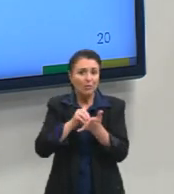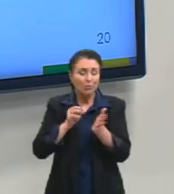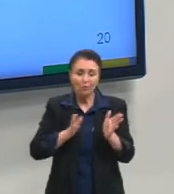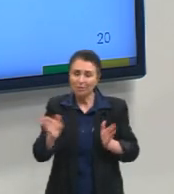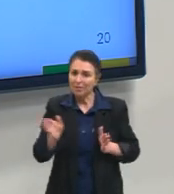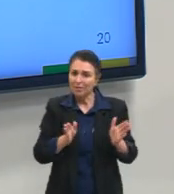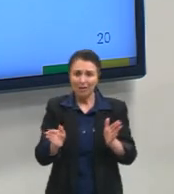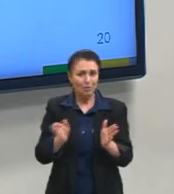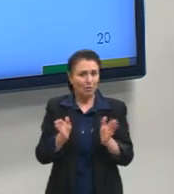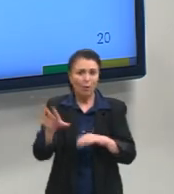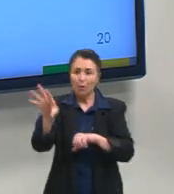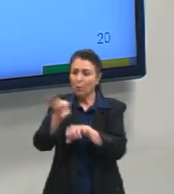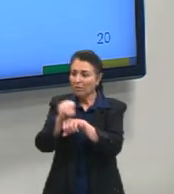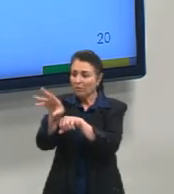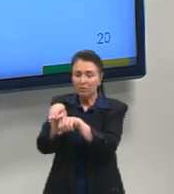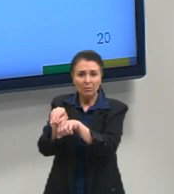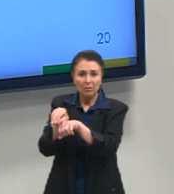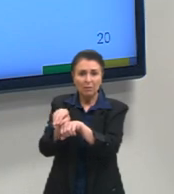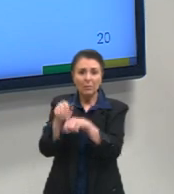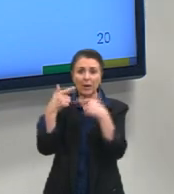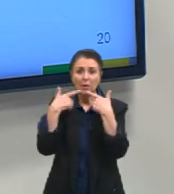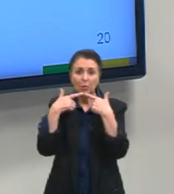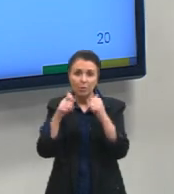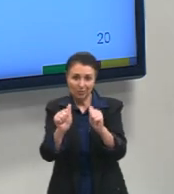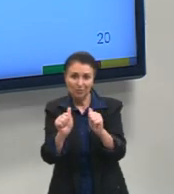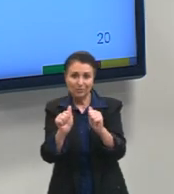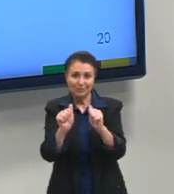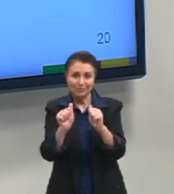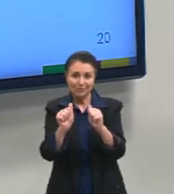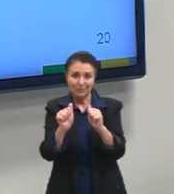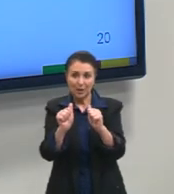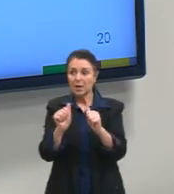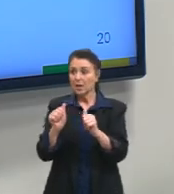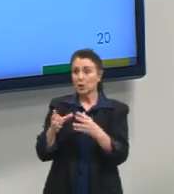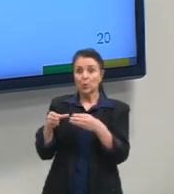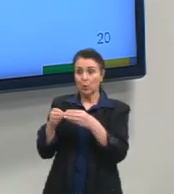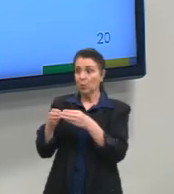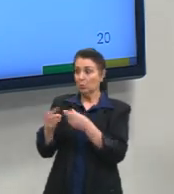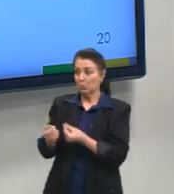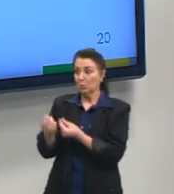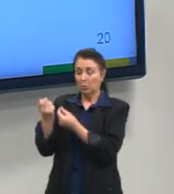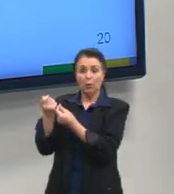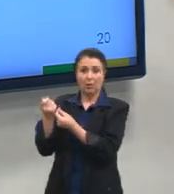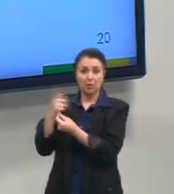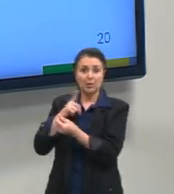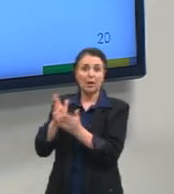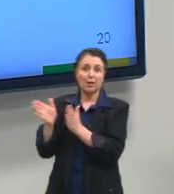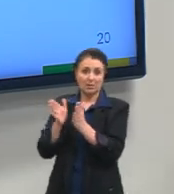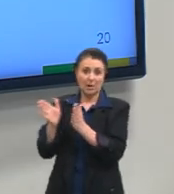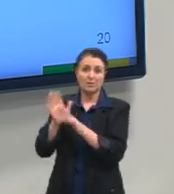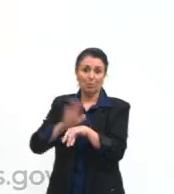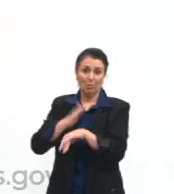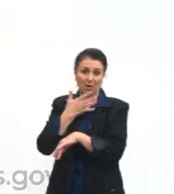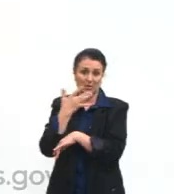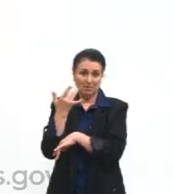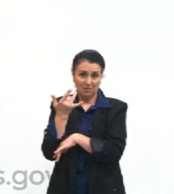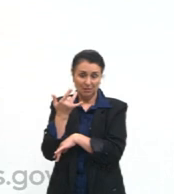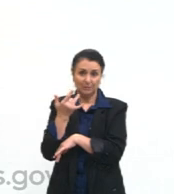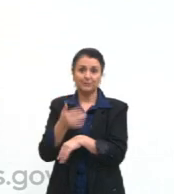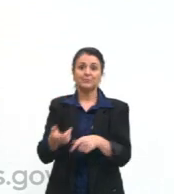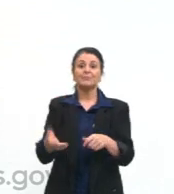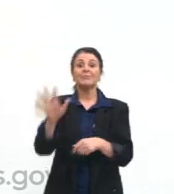linguístico que pessoas de classes melhores, mais abastadas, tiveram. A segunda, essa questão da